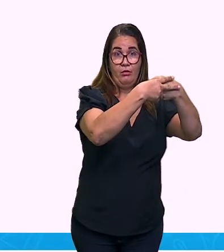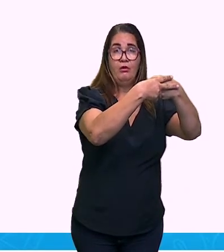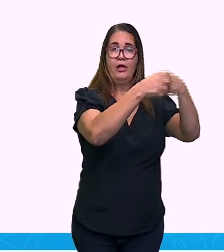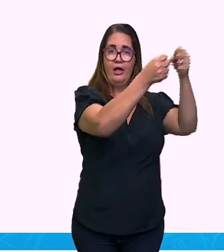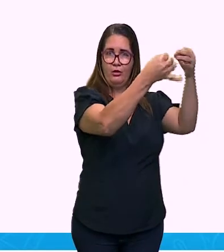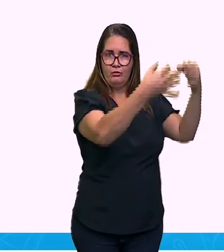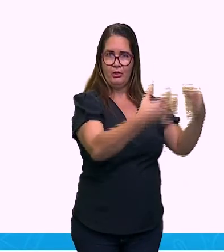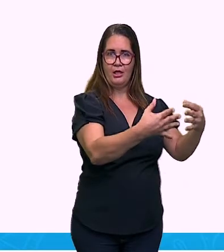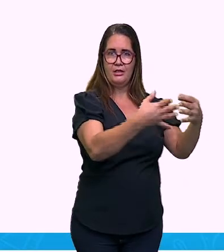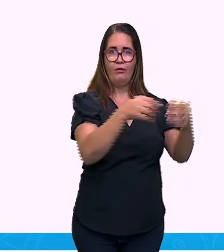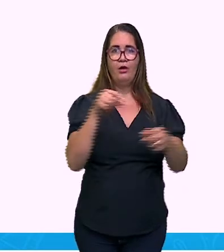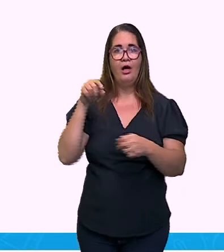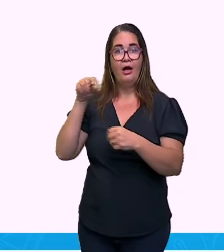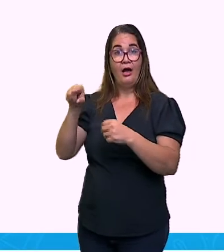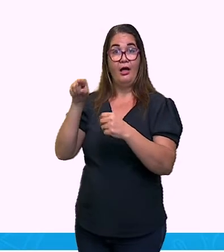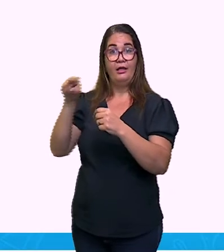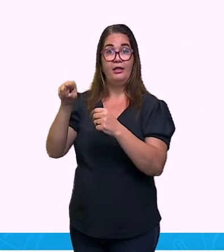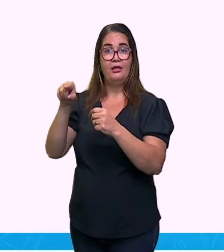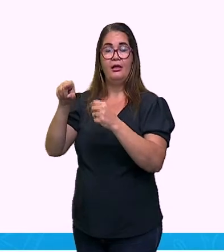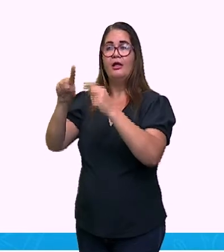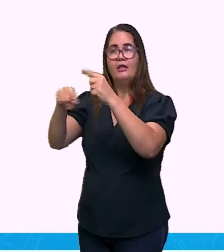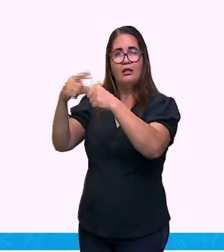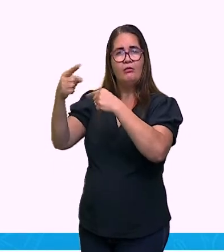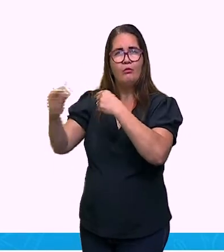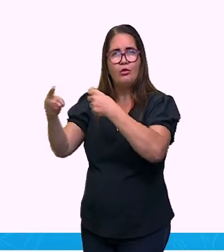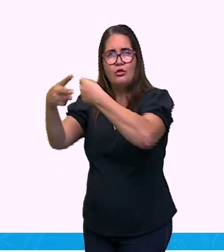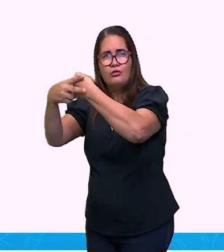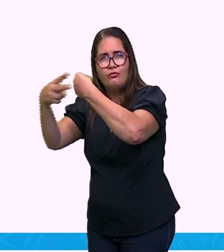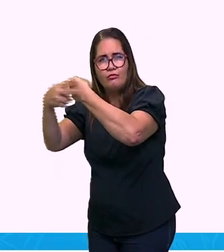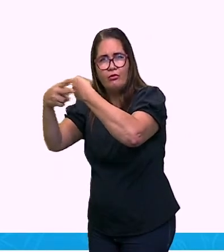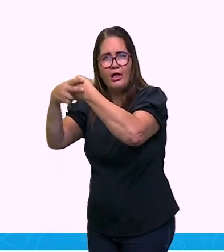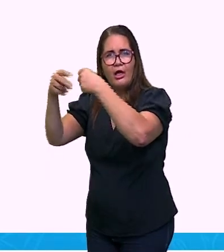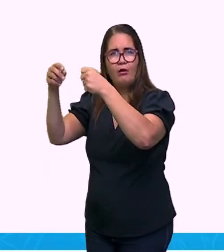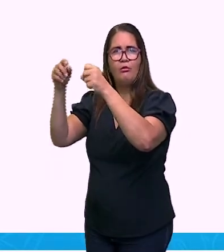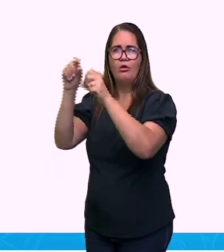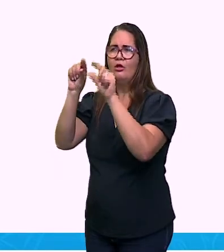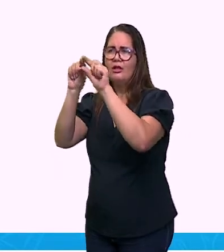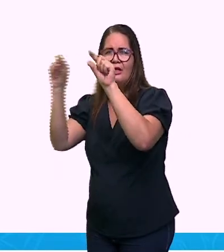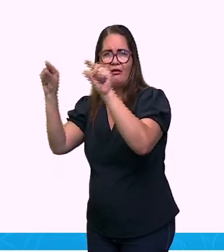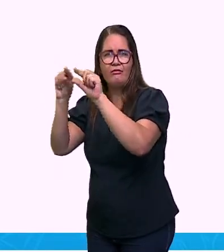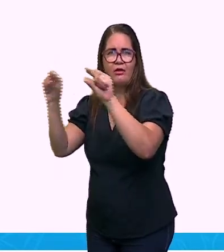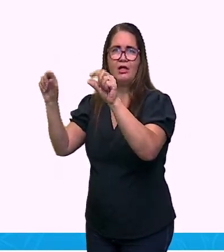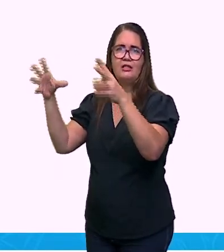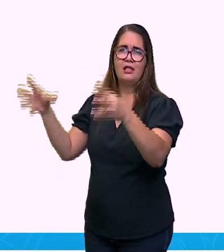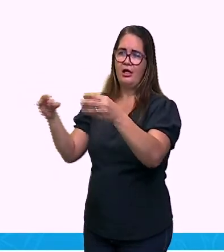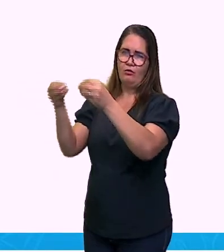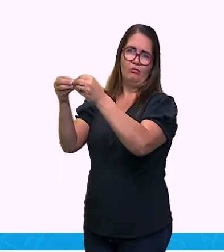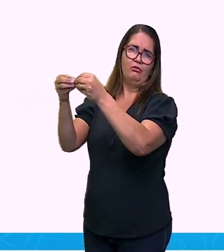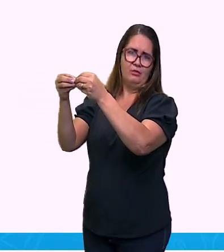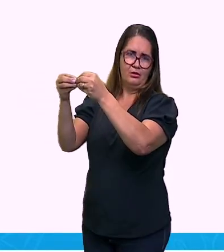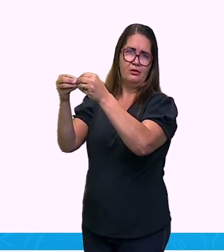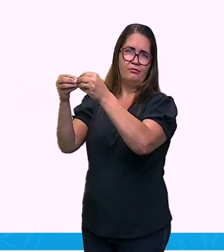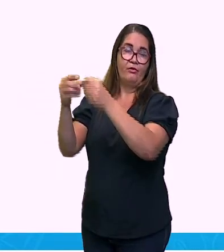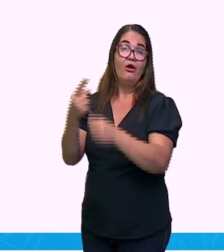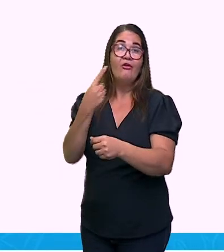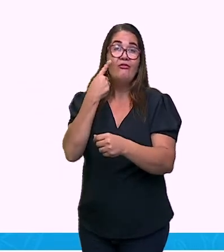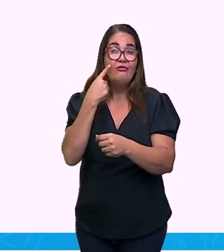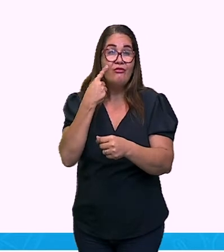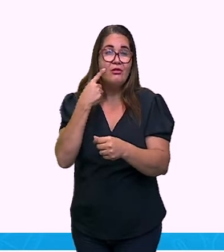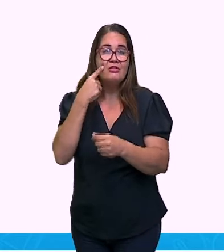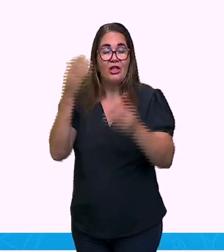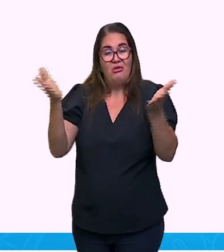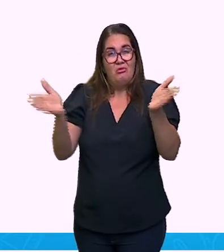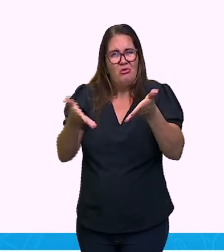conclusão. Olha os exemplos. Hoje não estou perdida. Pois estou me